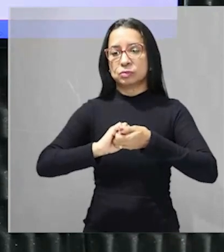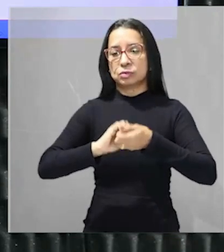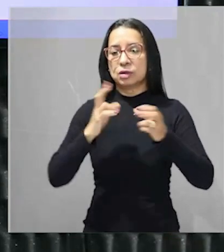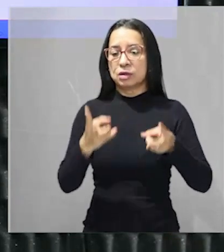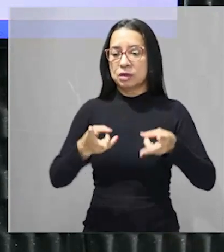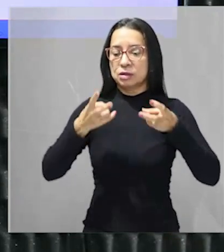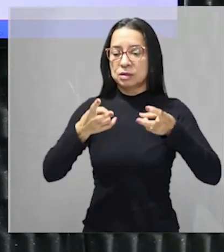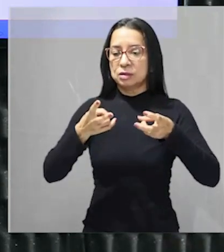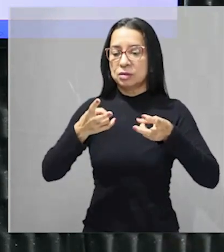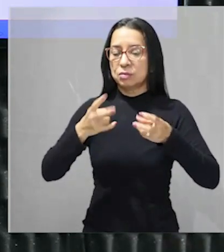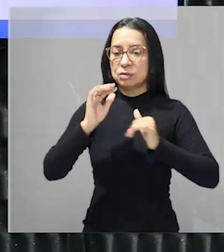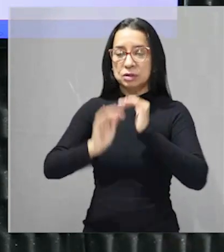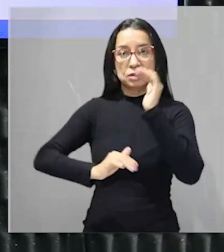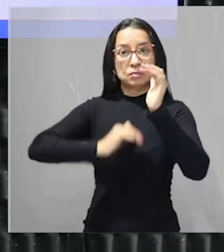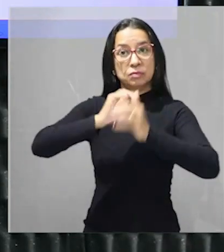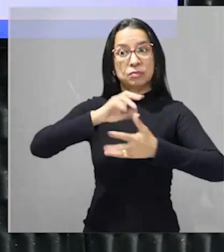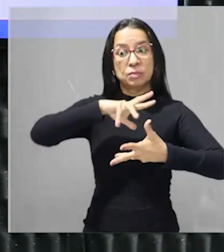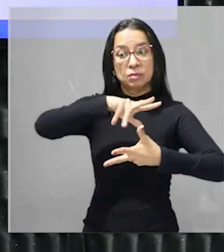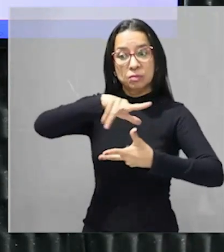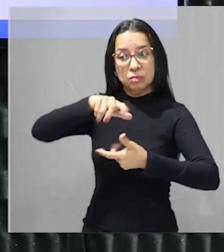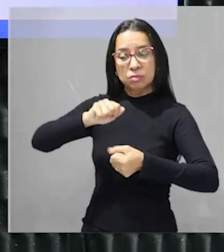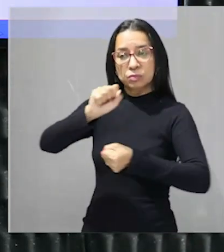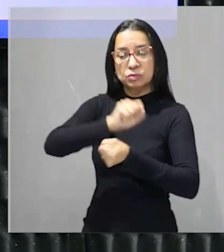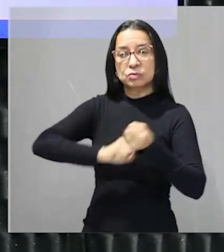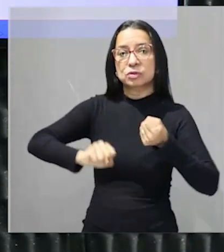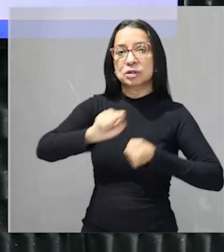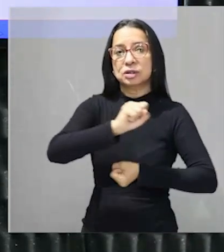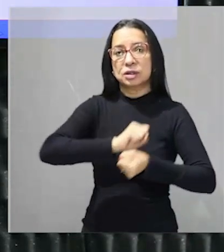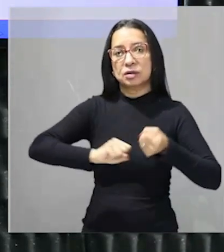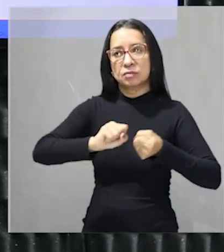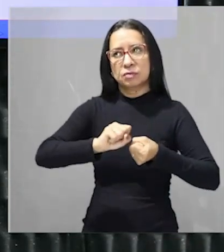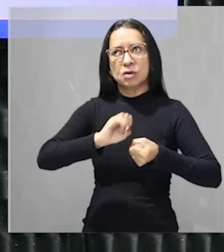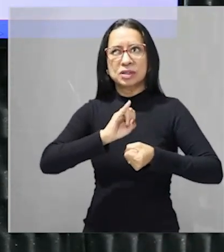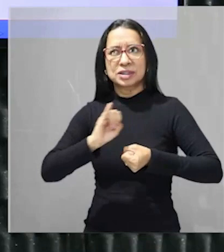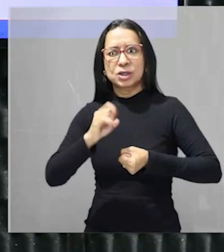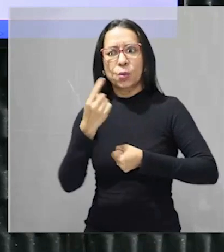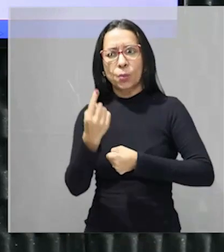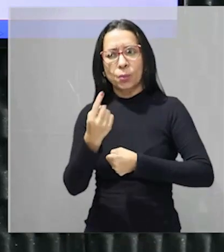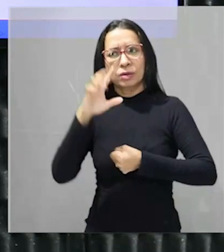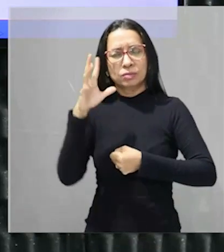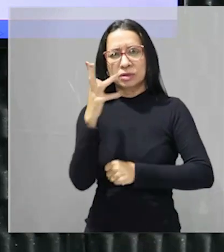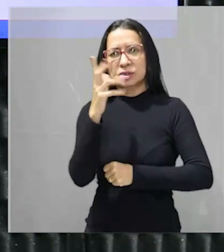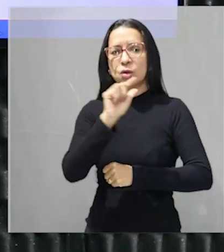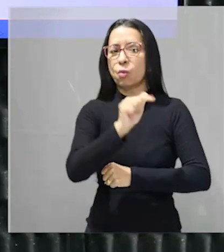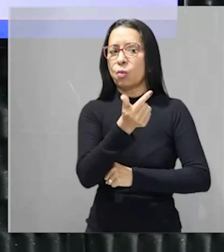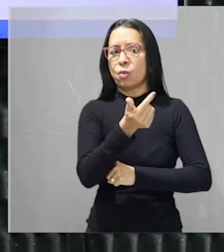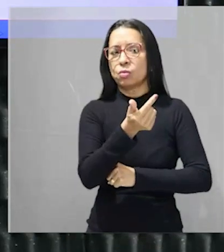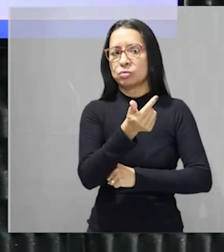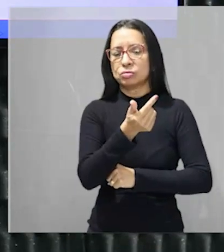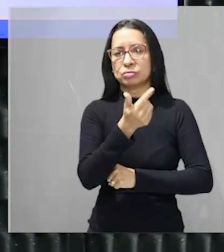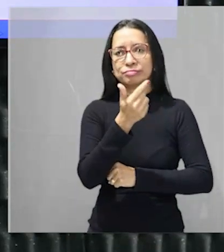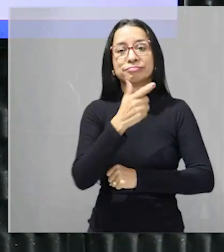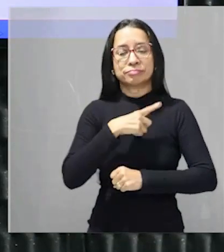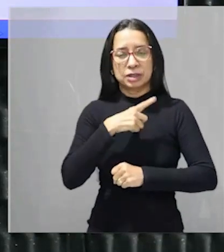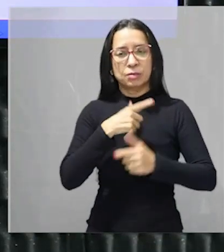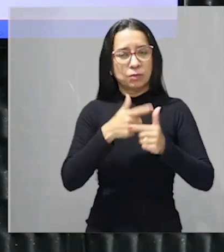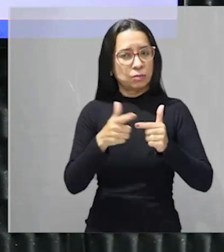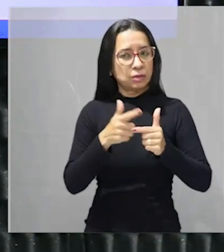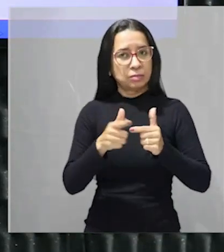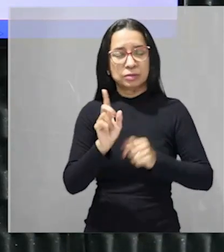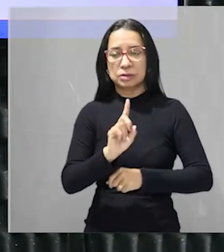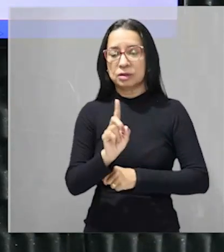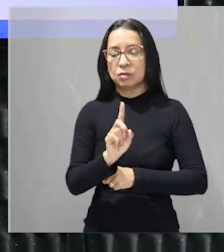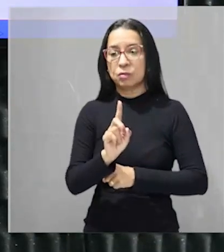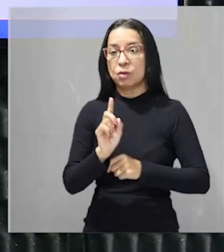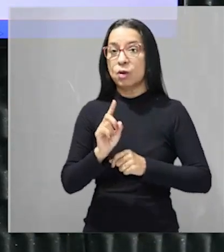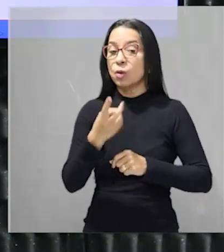atenção desenvolvimento sustentável não é que se um acontecer o outro não acontece não que é que os dois busquem conciliar pra que